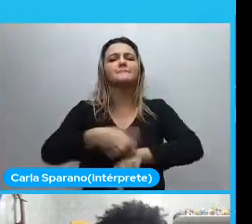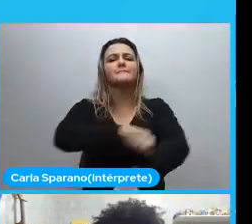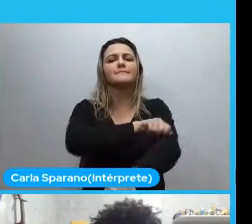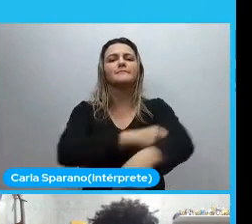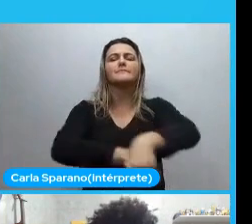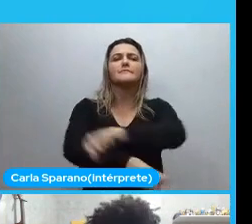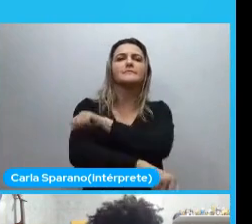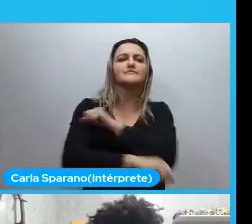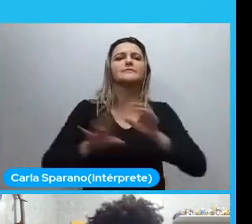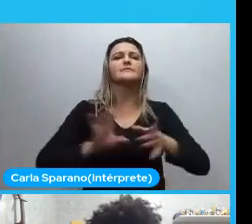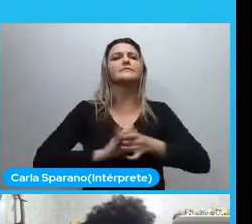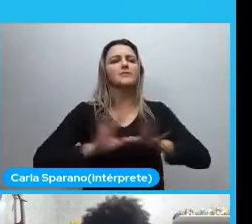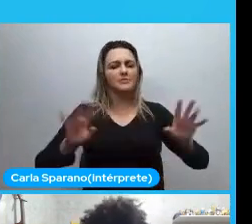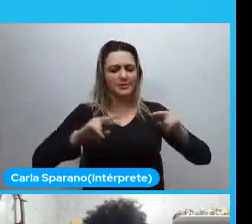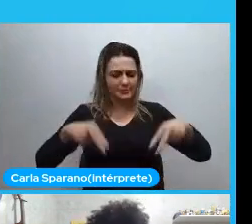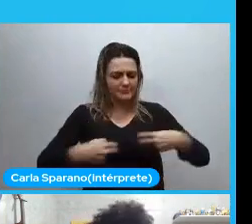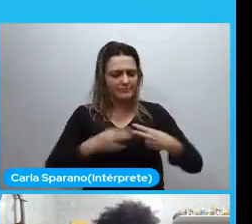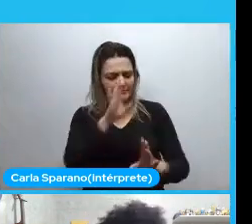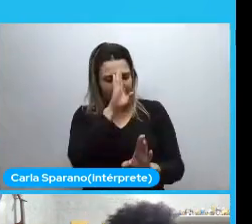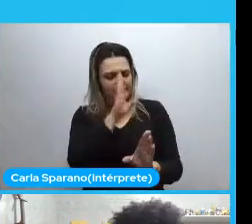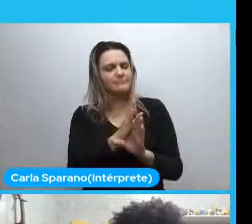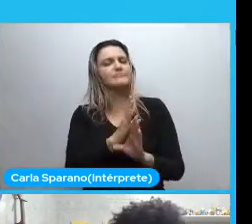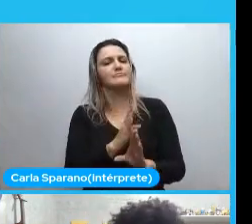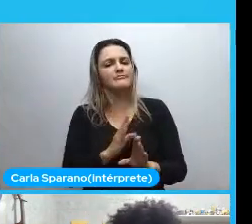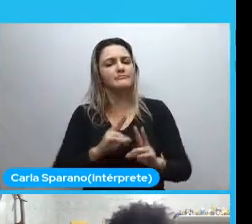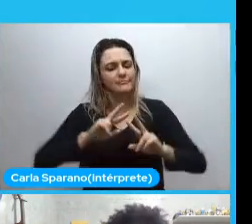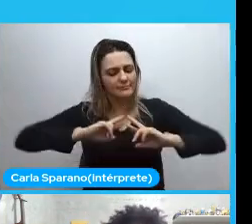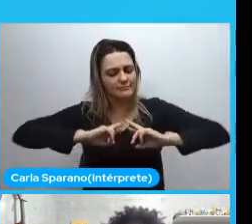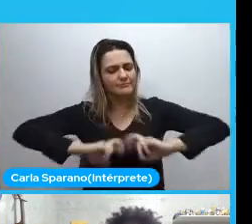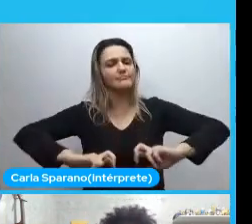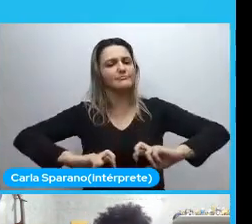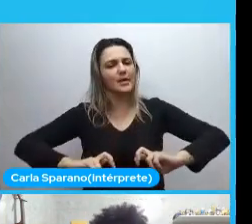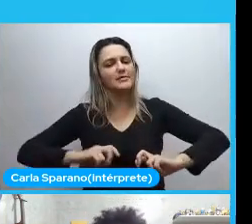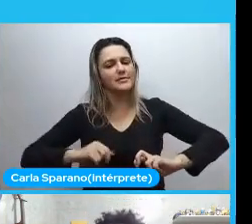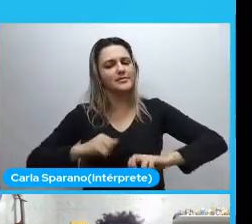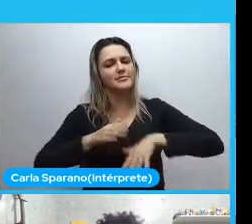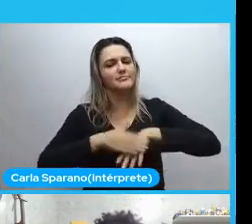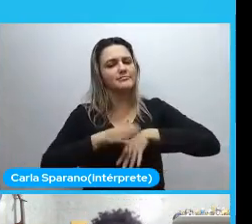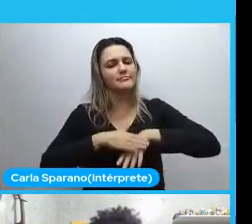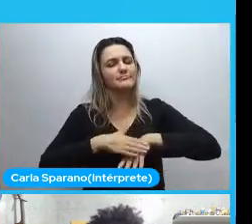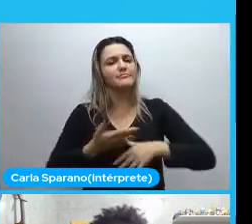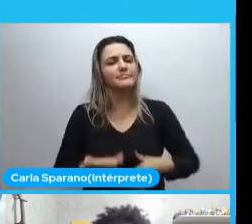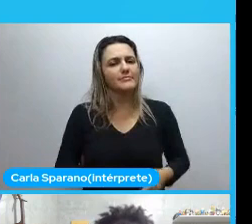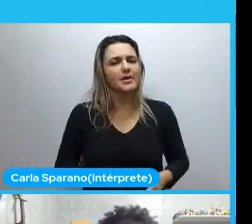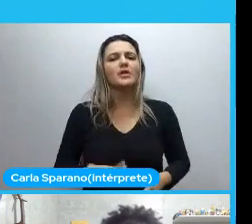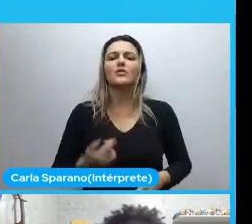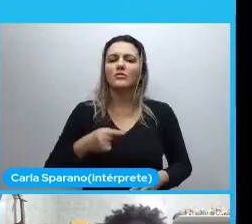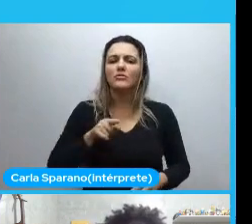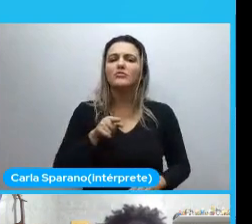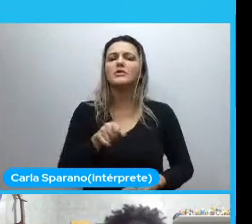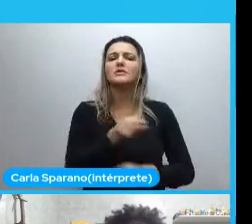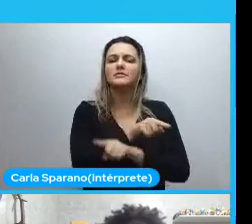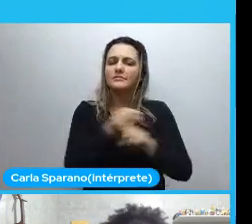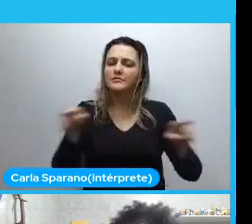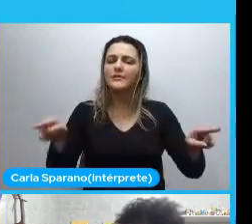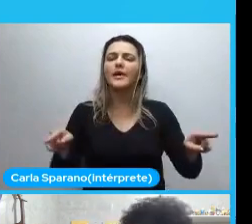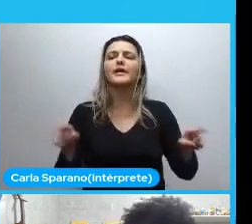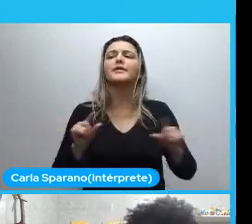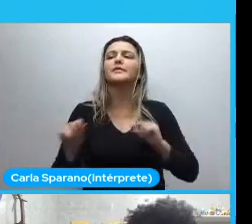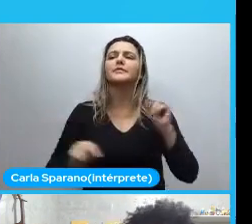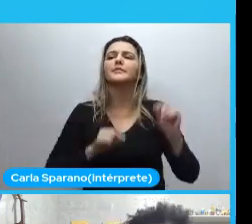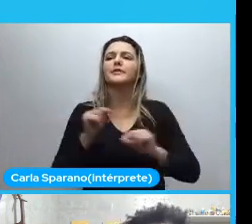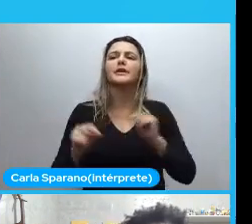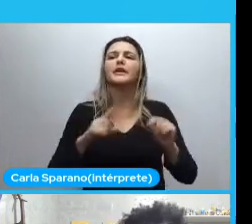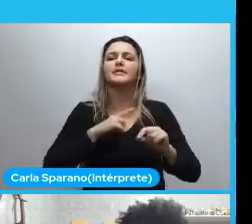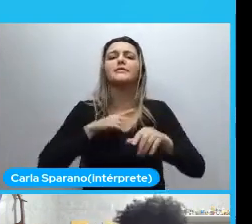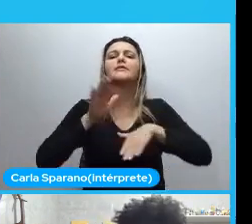Reafirma isso para você. Você entende esse processo. Você reafirma isso para você. E a partir disso. Você. Vai. E. Torna isso uma